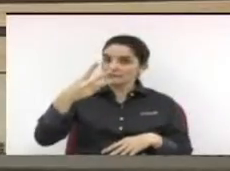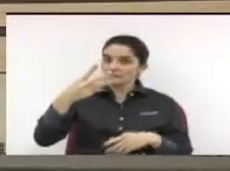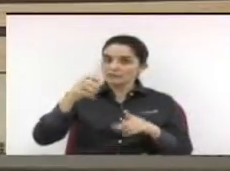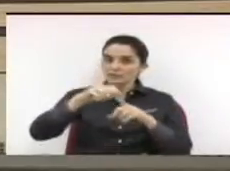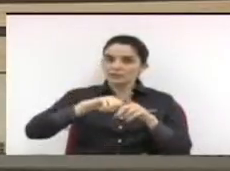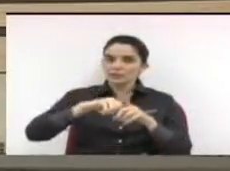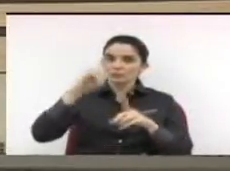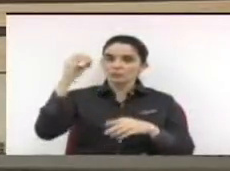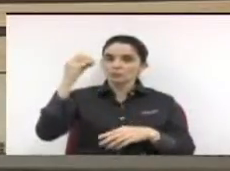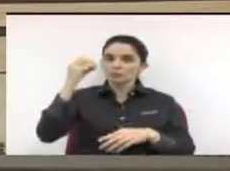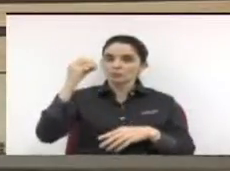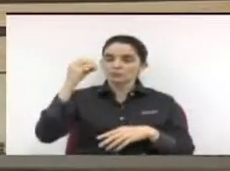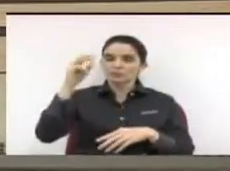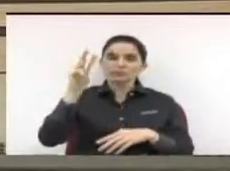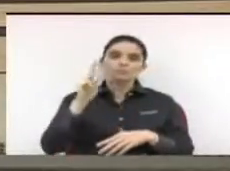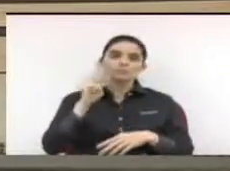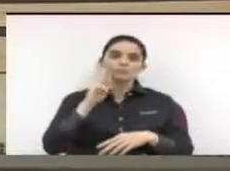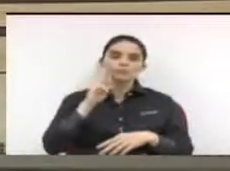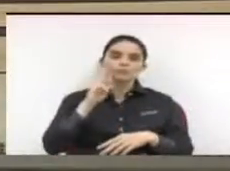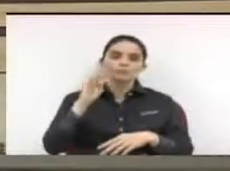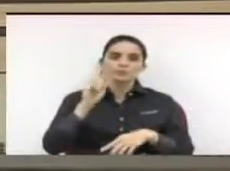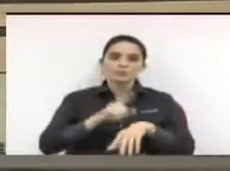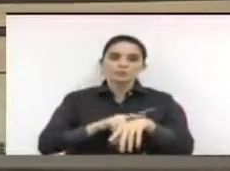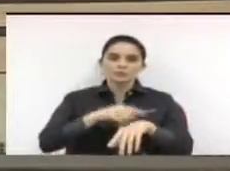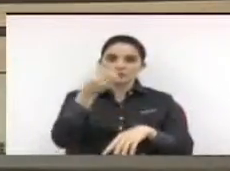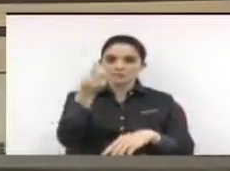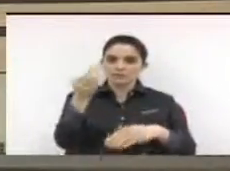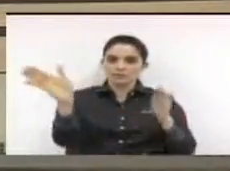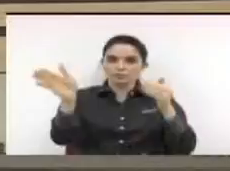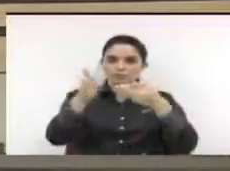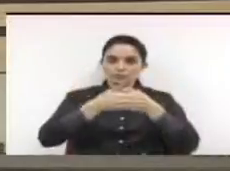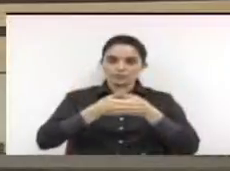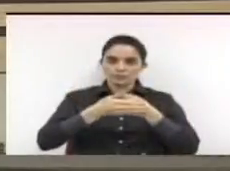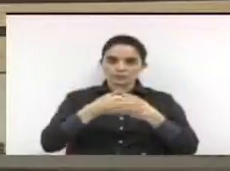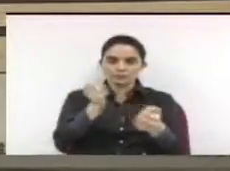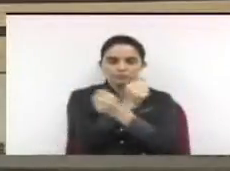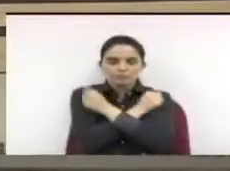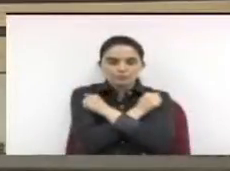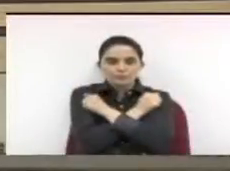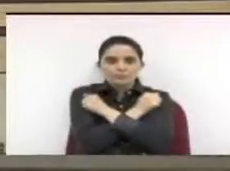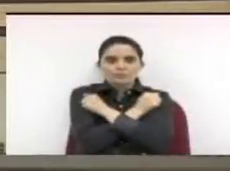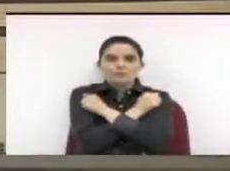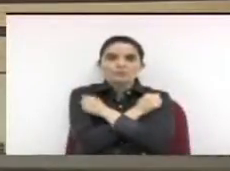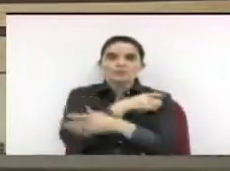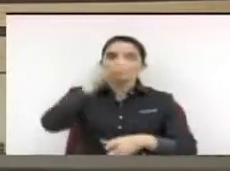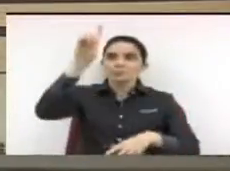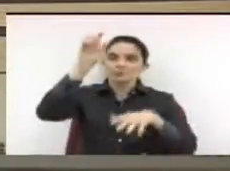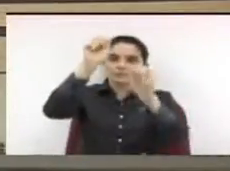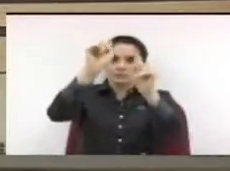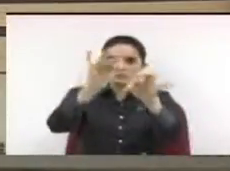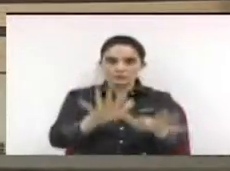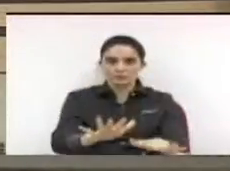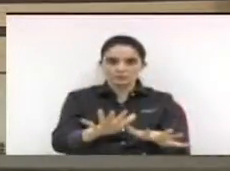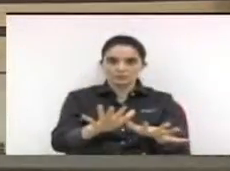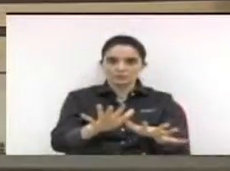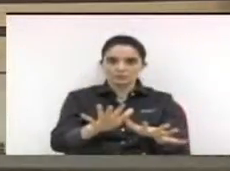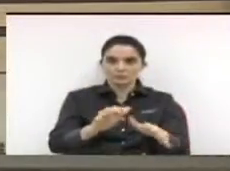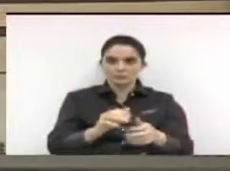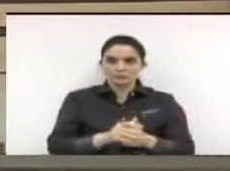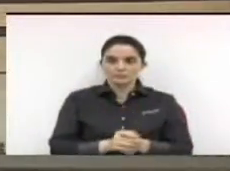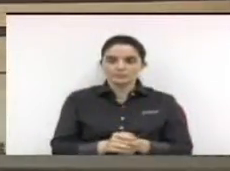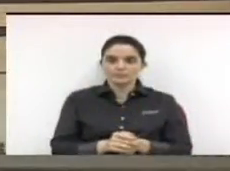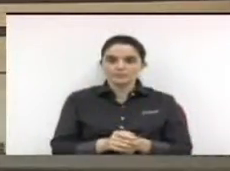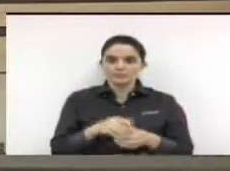de outubro, terça-feira às 18 horas. A sessão está encerrada. Um forte abraço e que Deus os abençoe.